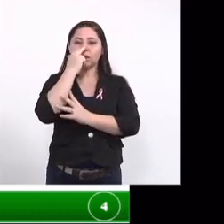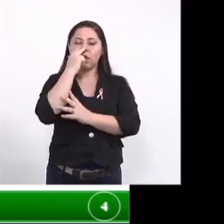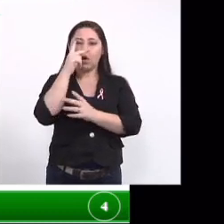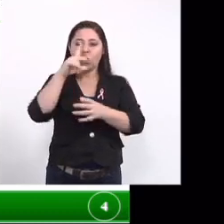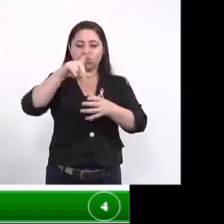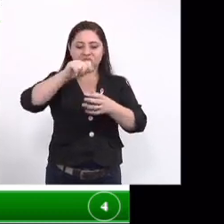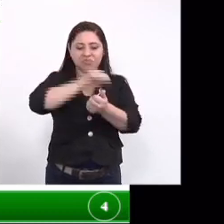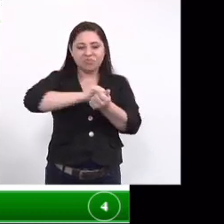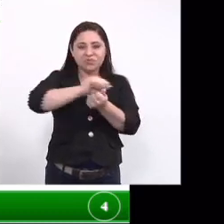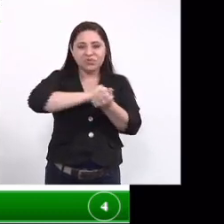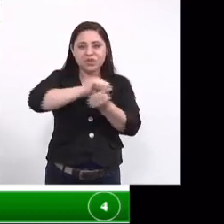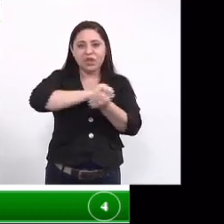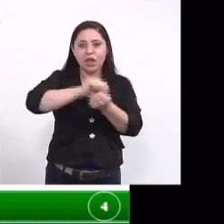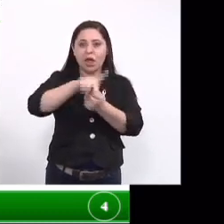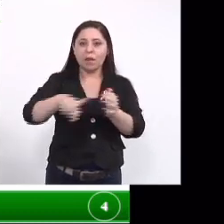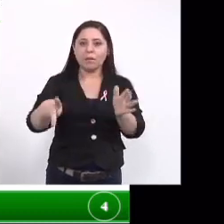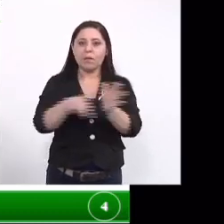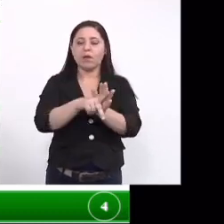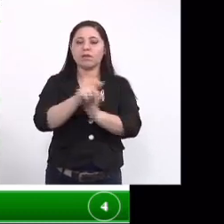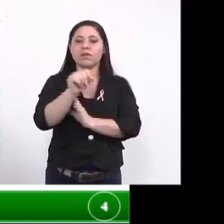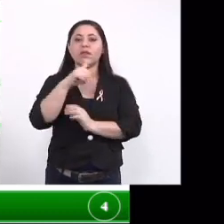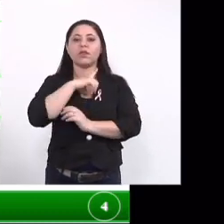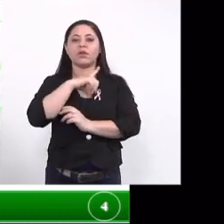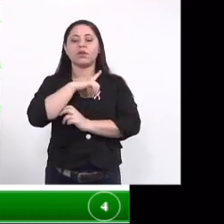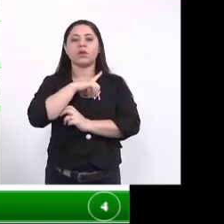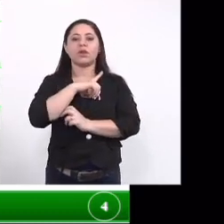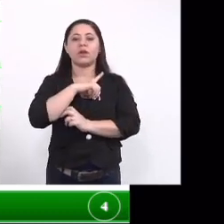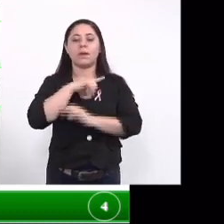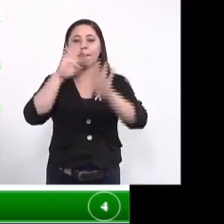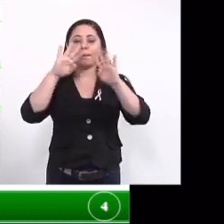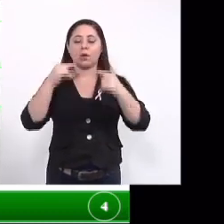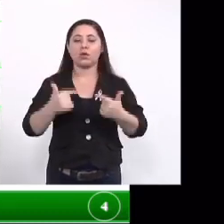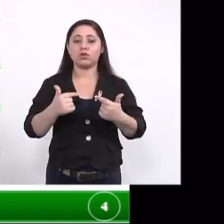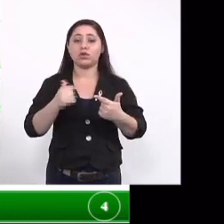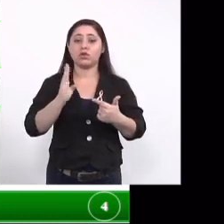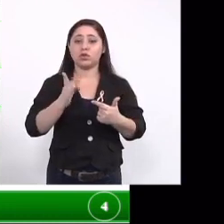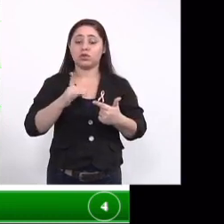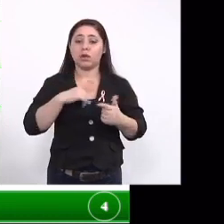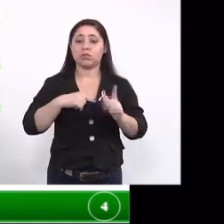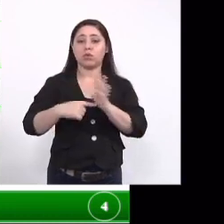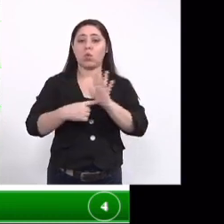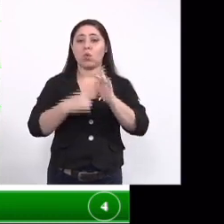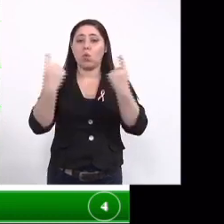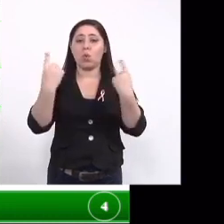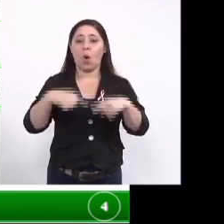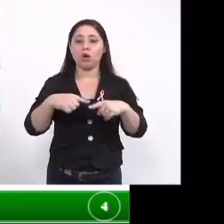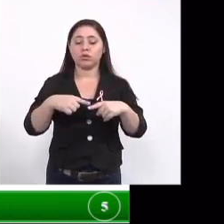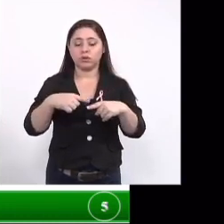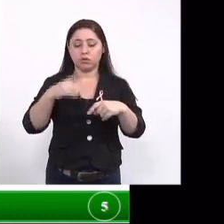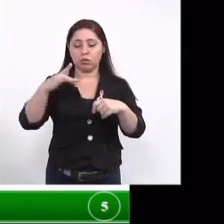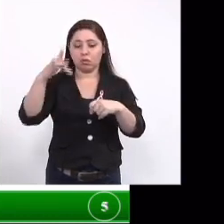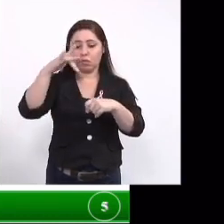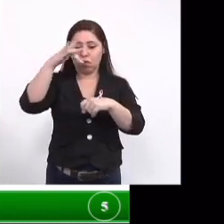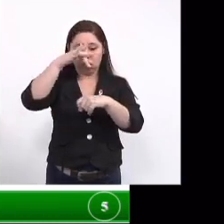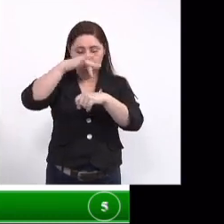e esse detergente ele vai apresentar uma atividade biológica já comprovada contra as larvas desse mosquito